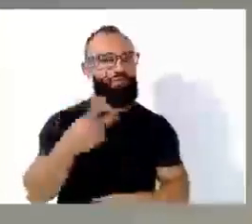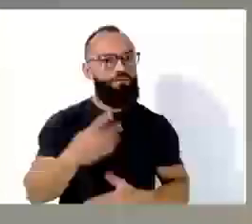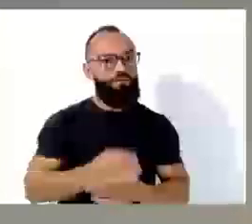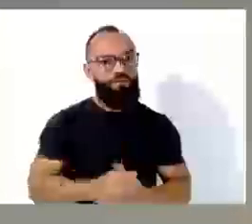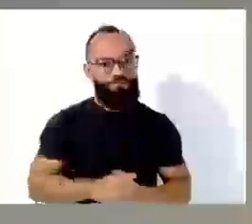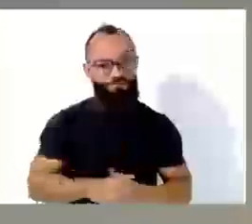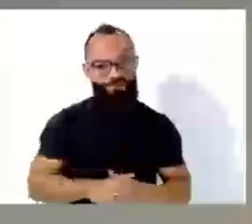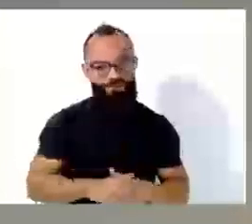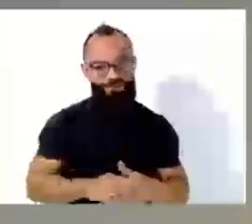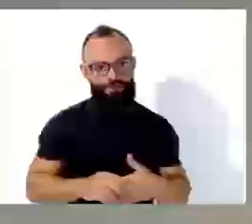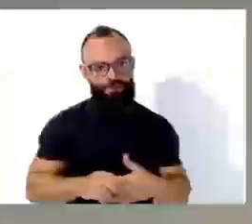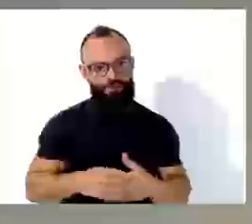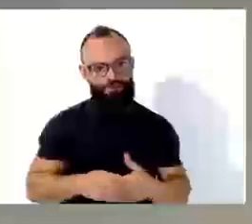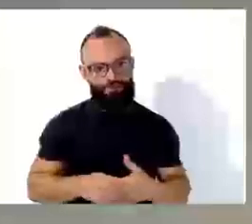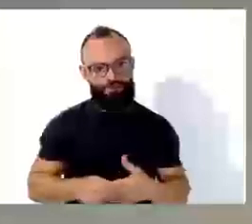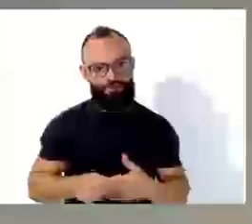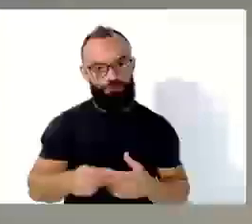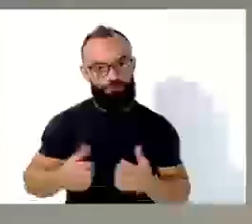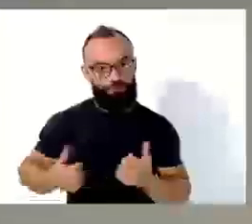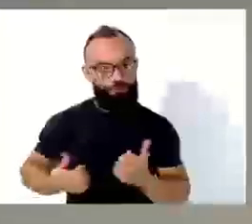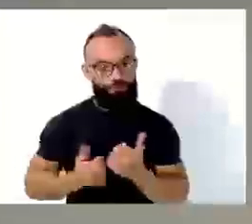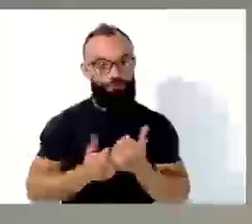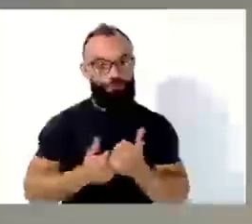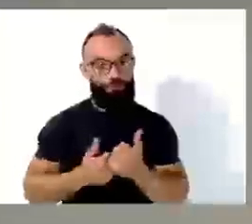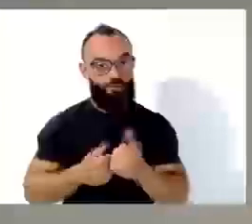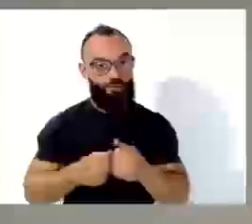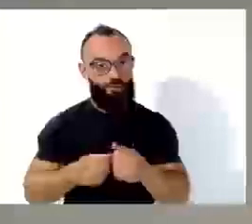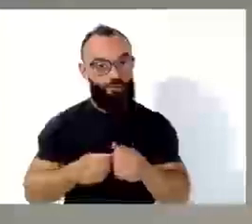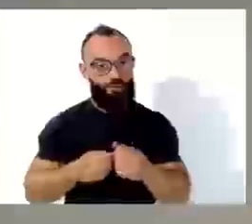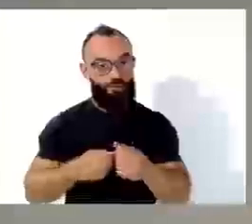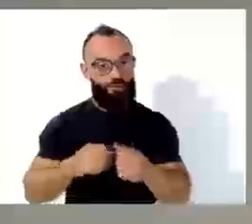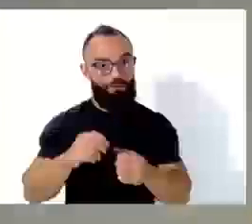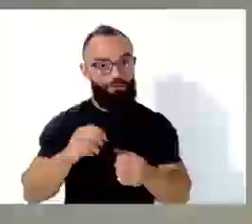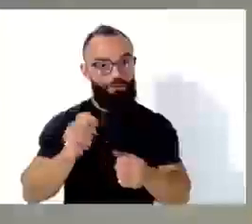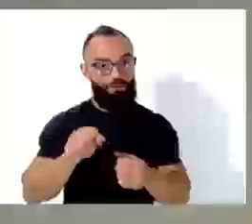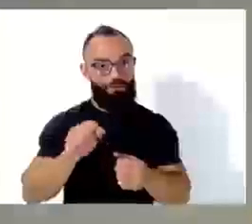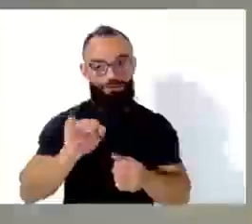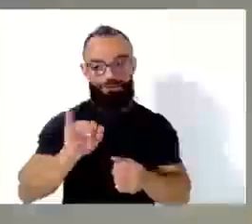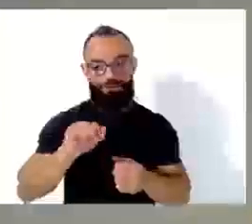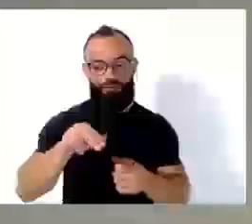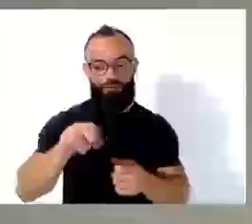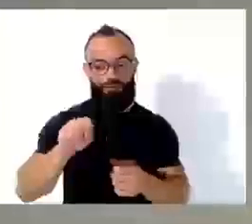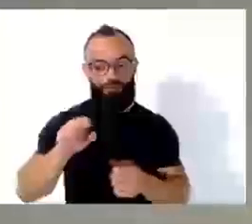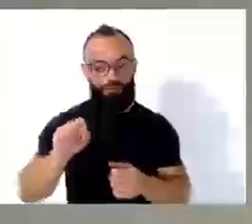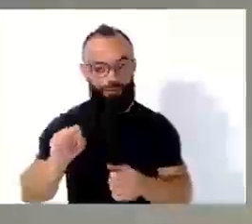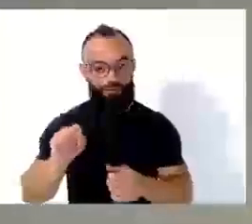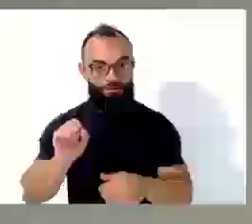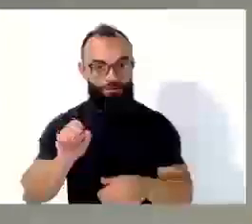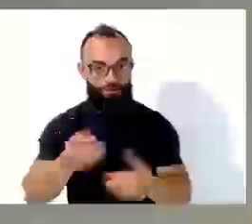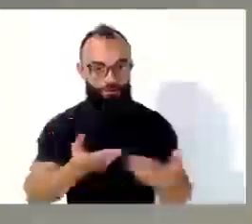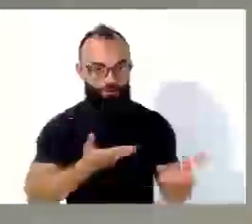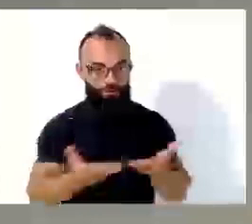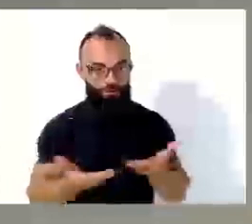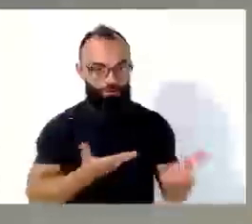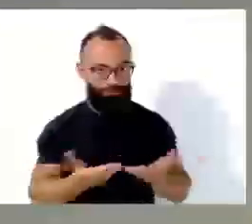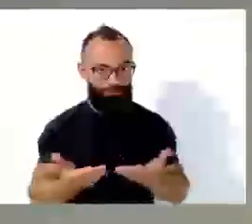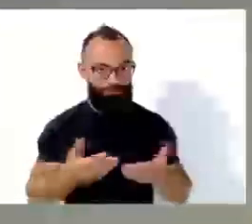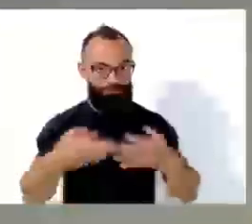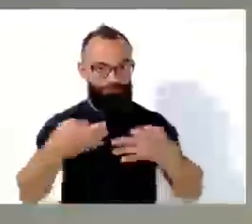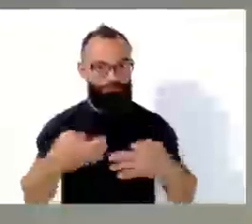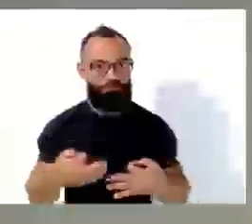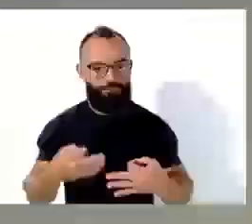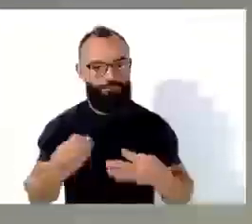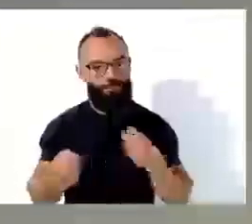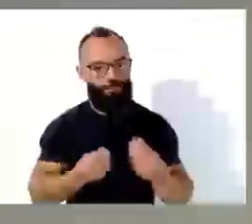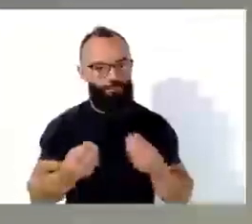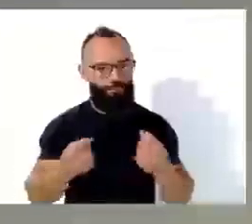mas quanto mais a gente unir forças para que o nosso INSS volte a atender os nossos munícipes de forma ordeira e que todos merecem. Não só